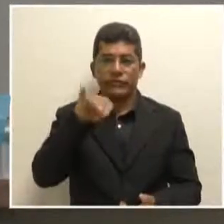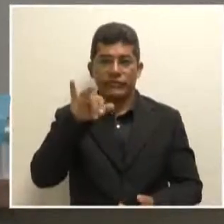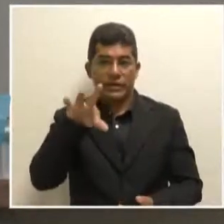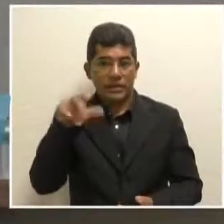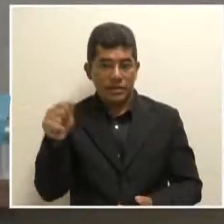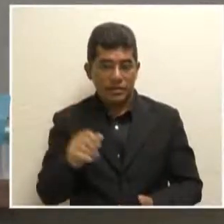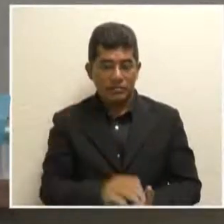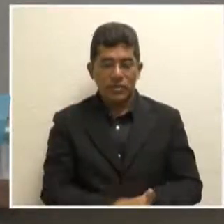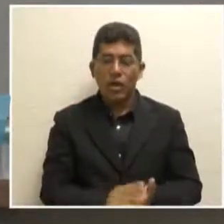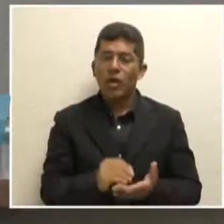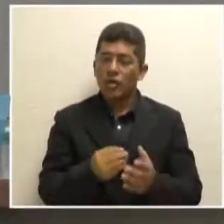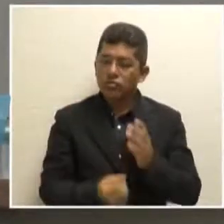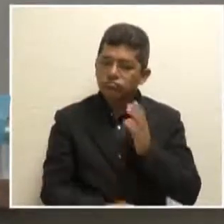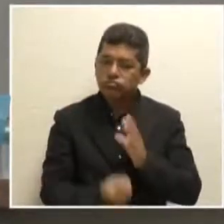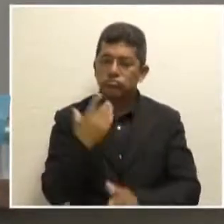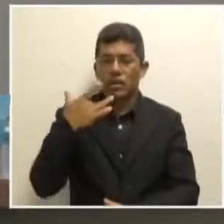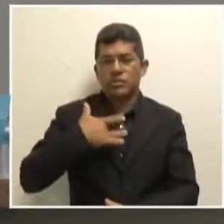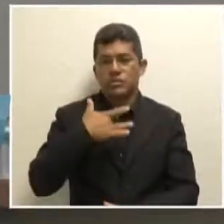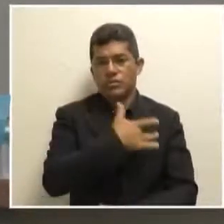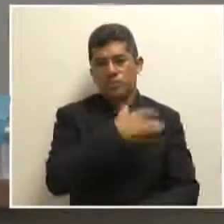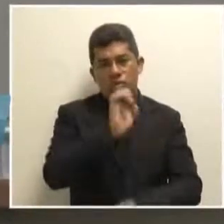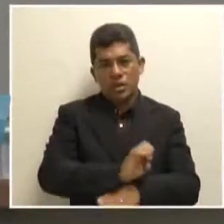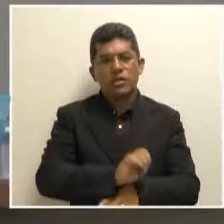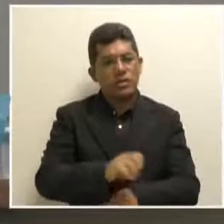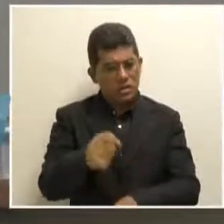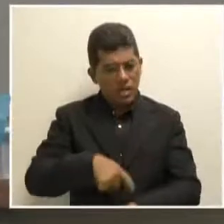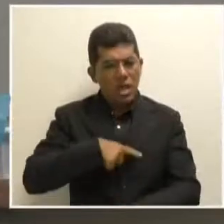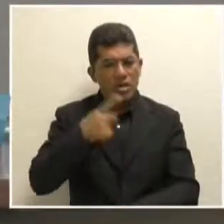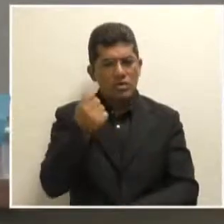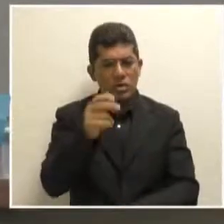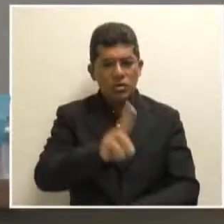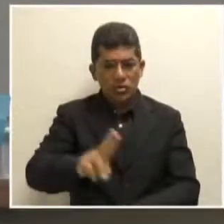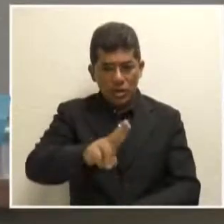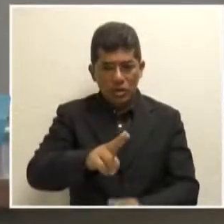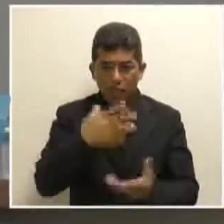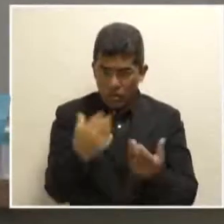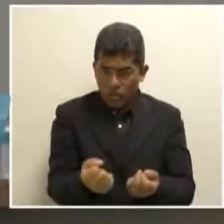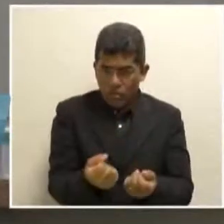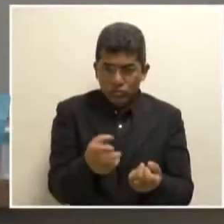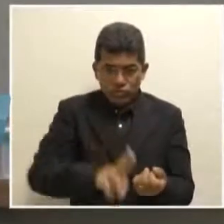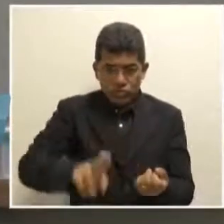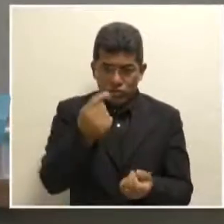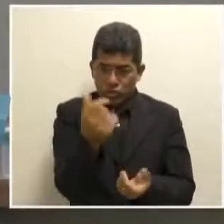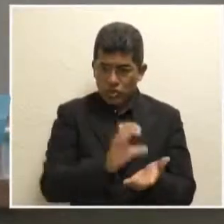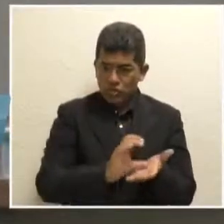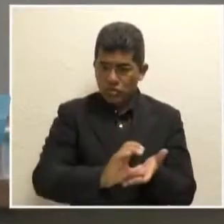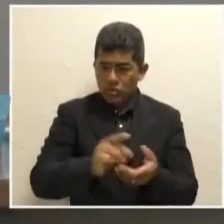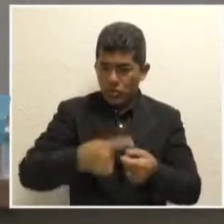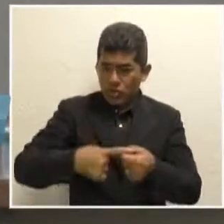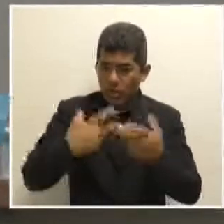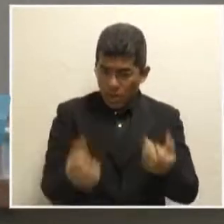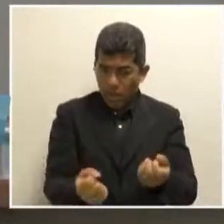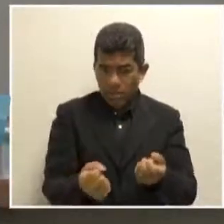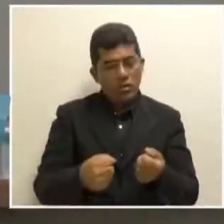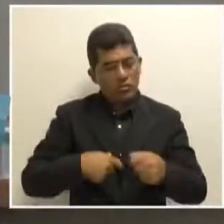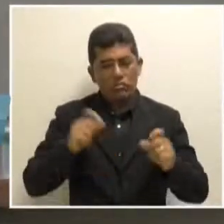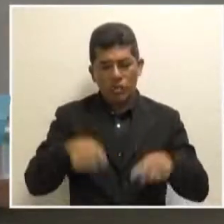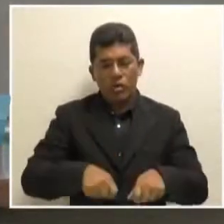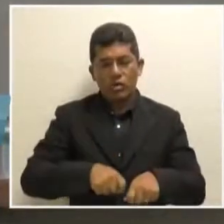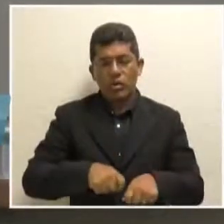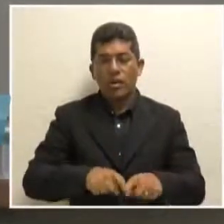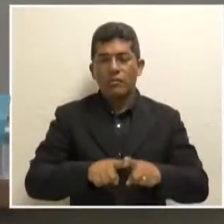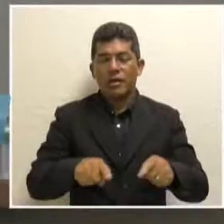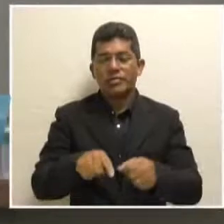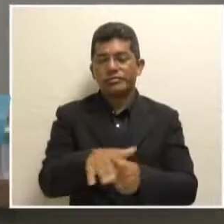coloque saúde nesse Estado. Nós temos dinheiro, se quer usar o dinheiro para o interior, vamos usar. Porque o pessoal que está